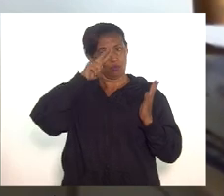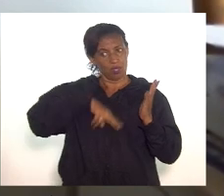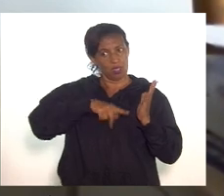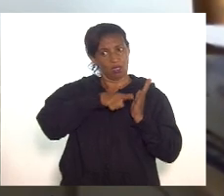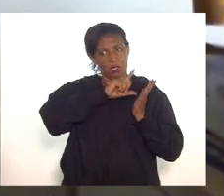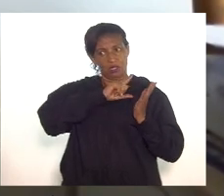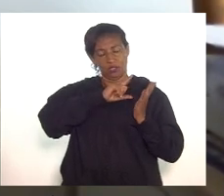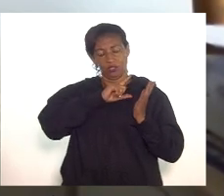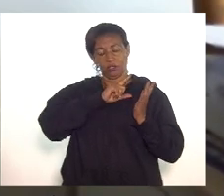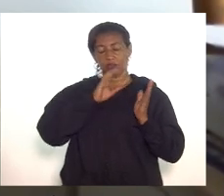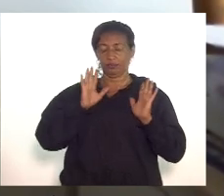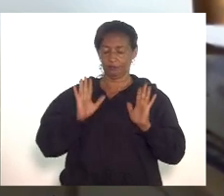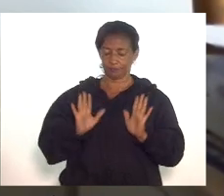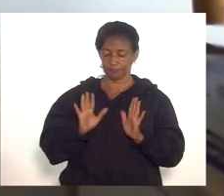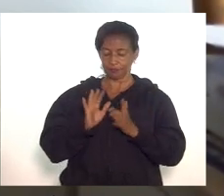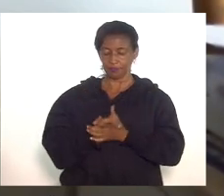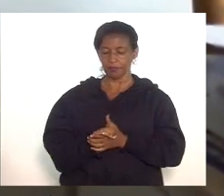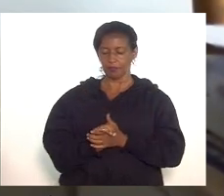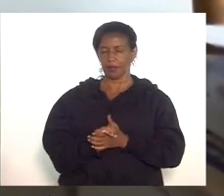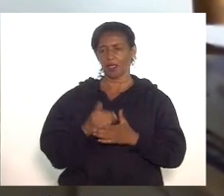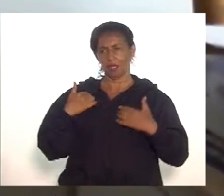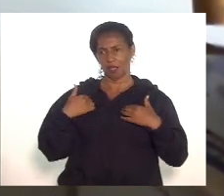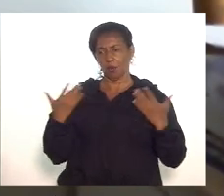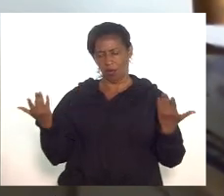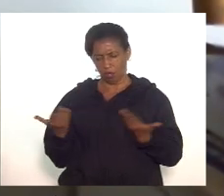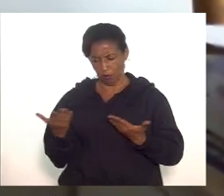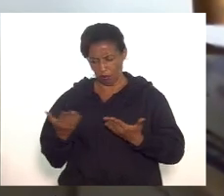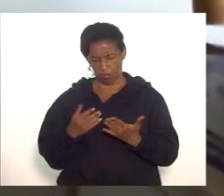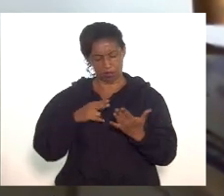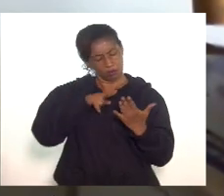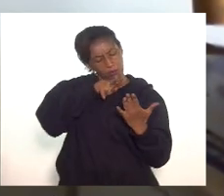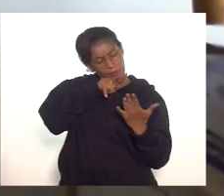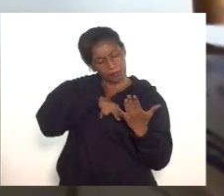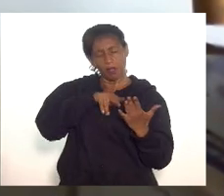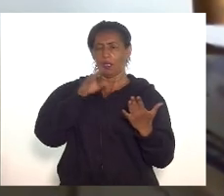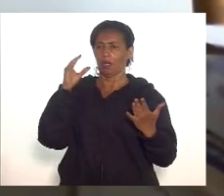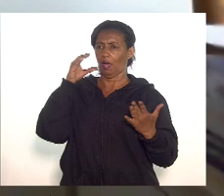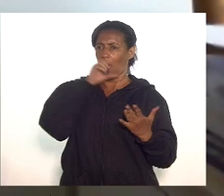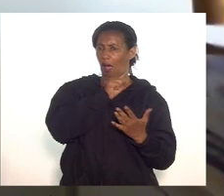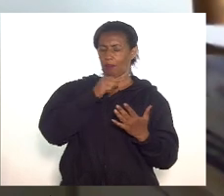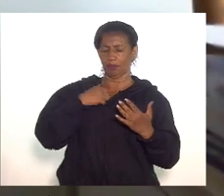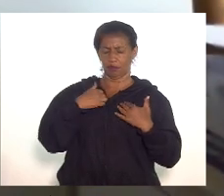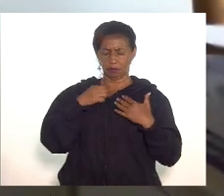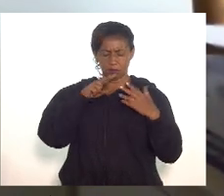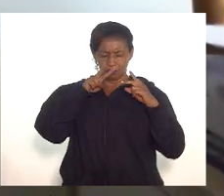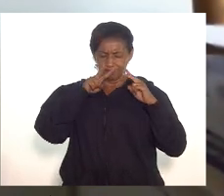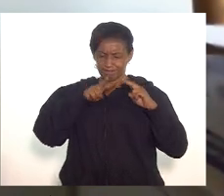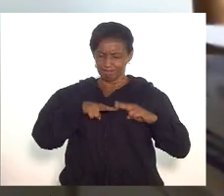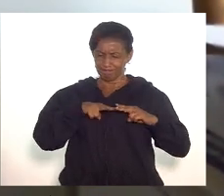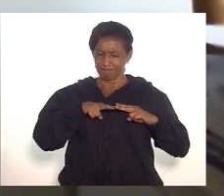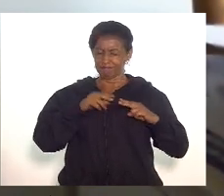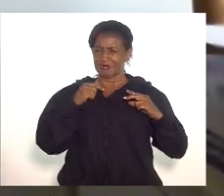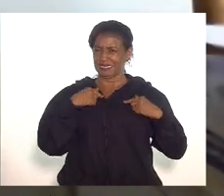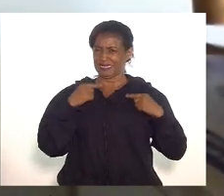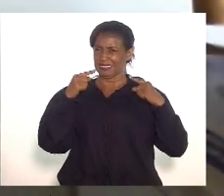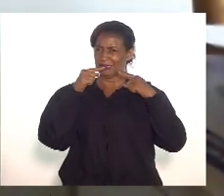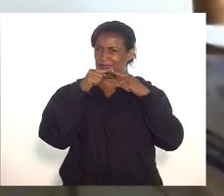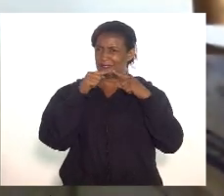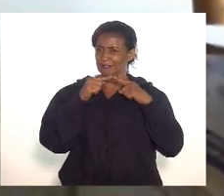Em tese, numa leitura rápida que eu fiz, ele tem a rimo